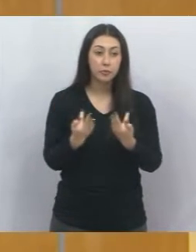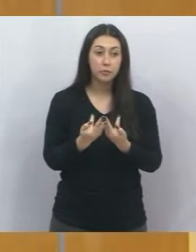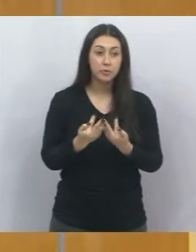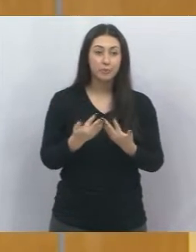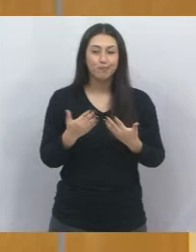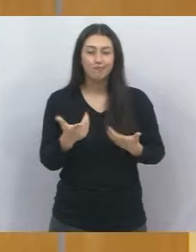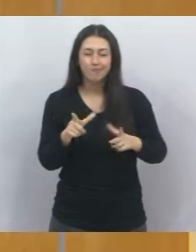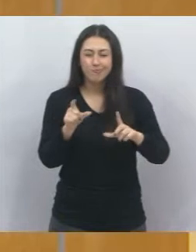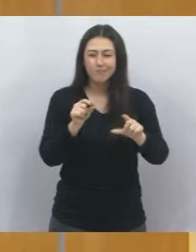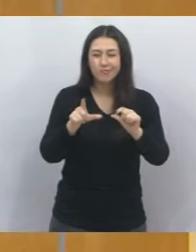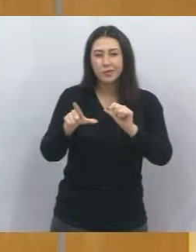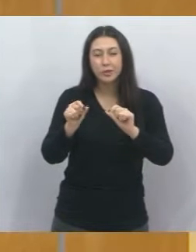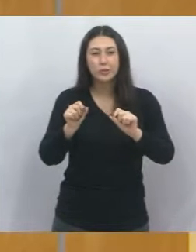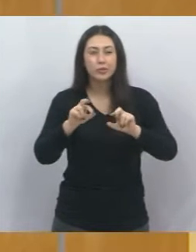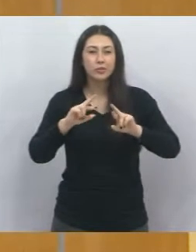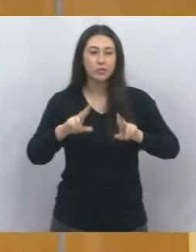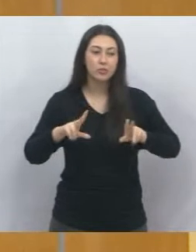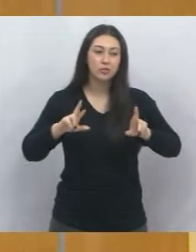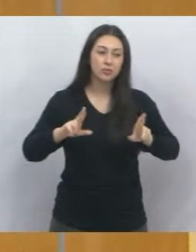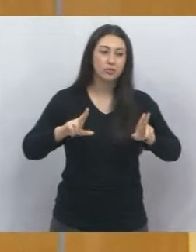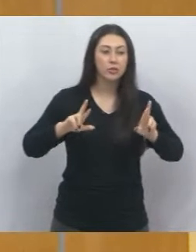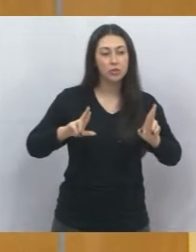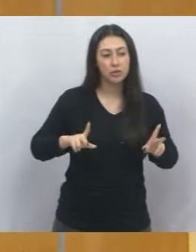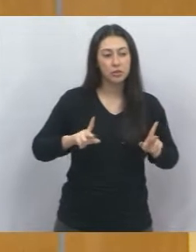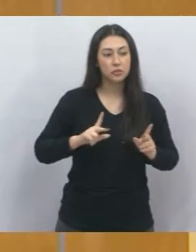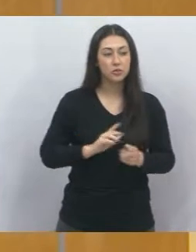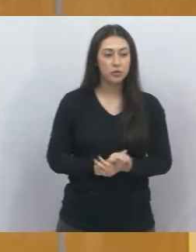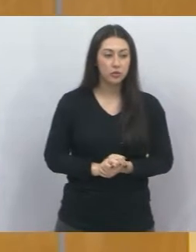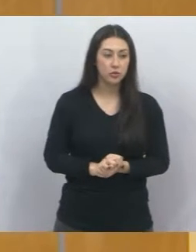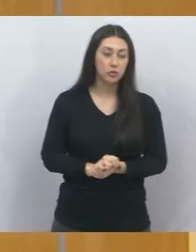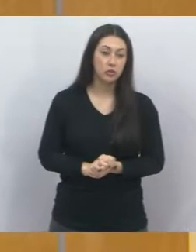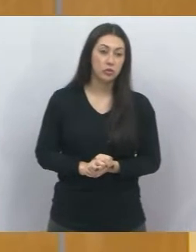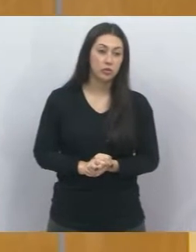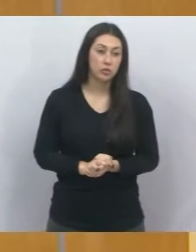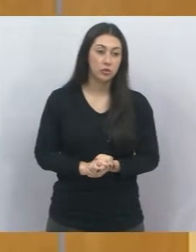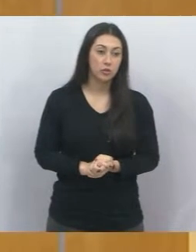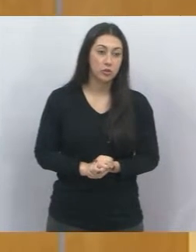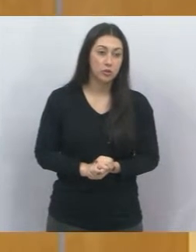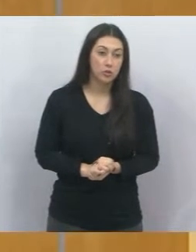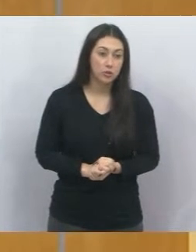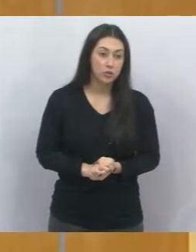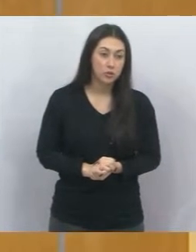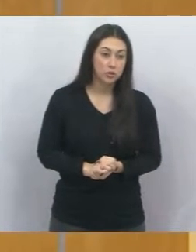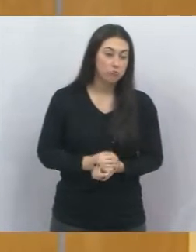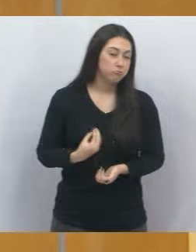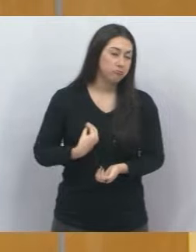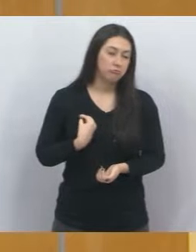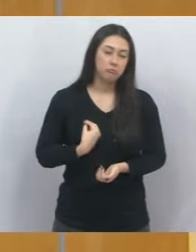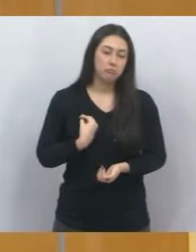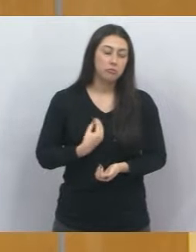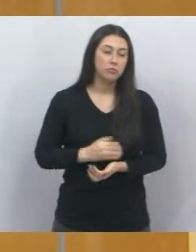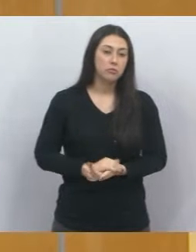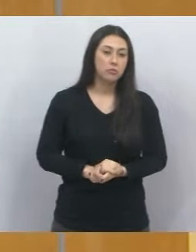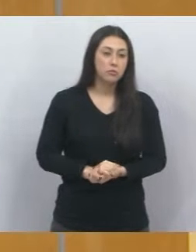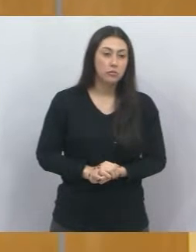diferentes daquilo que seria para a vida deles.